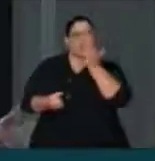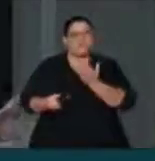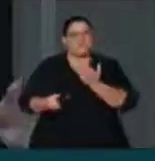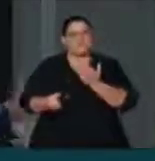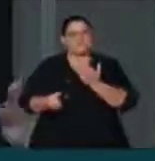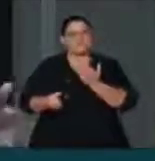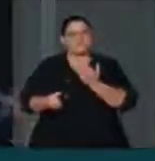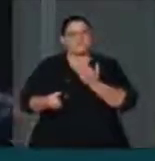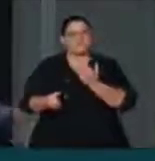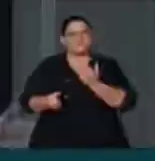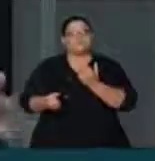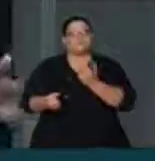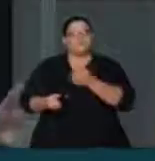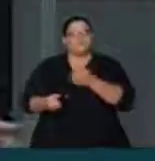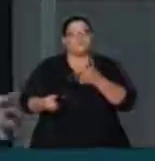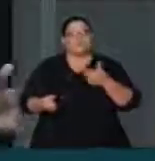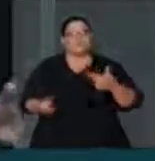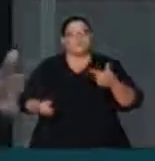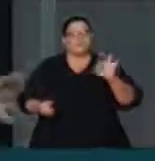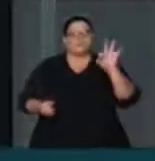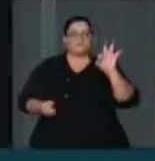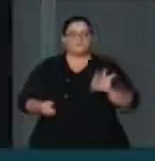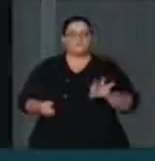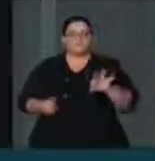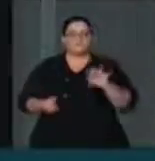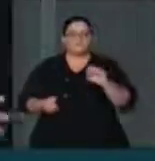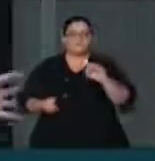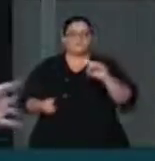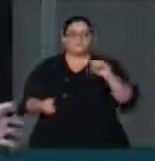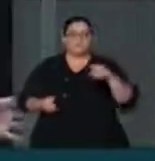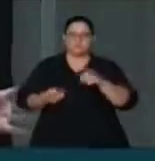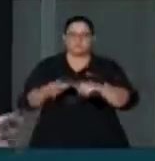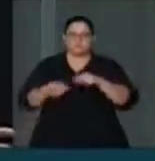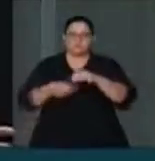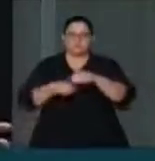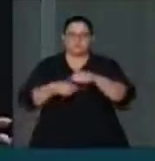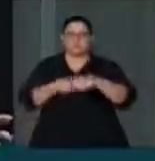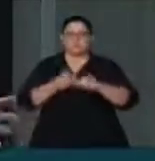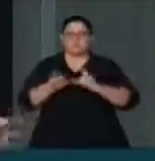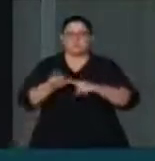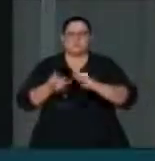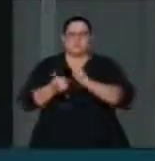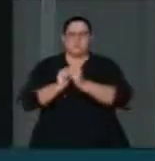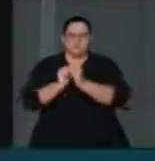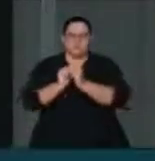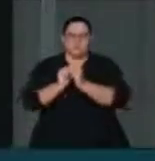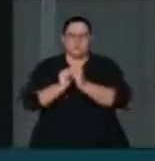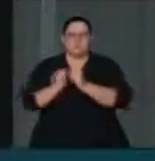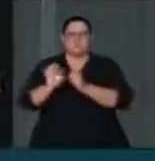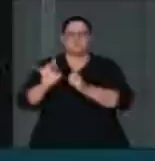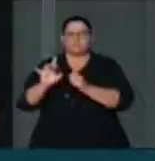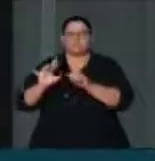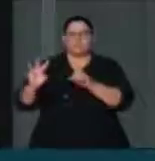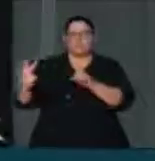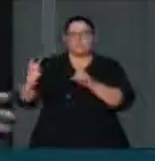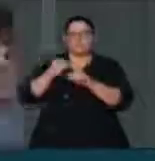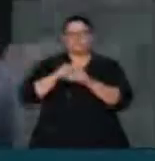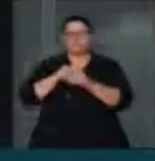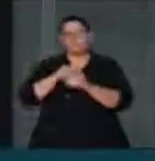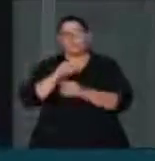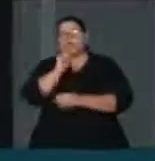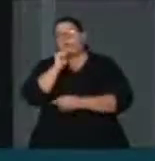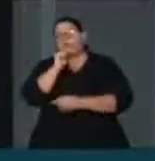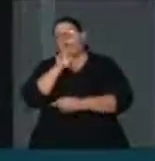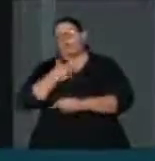12%, como nos grãos, na soja, do milho e do arroz, 12% é que fica no alimento. O restante